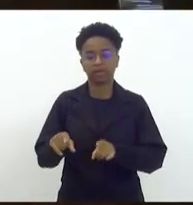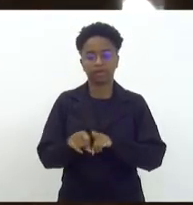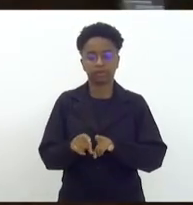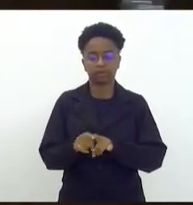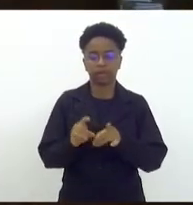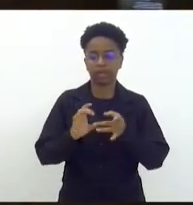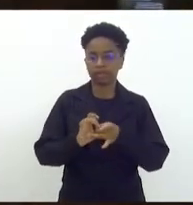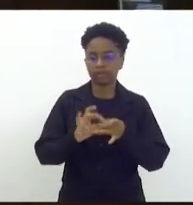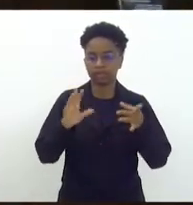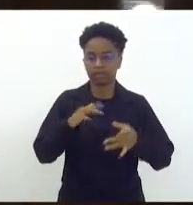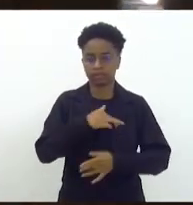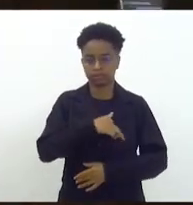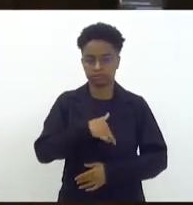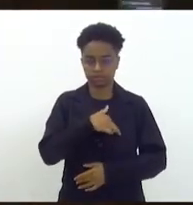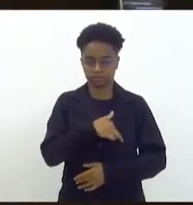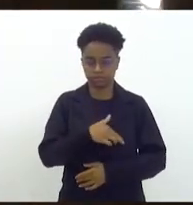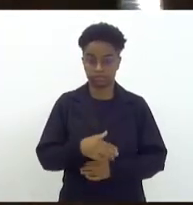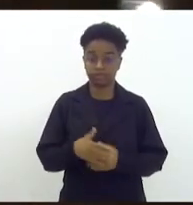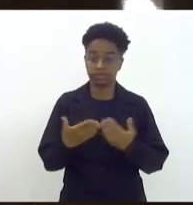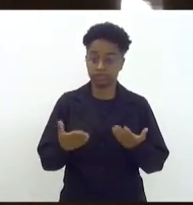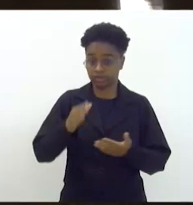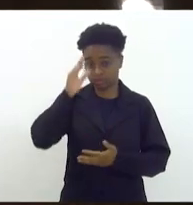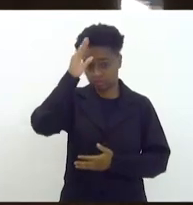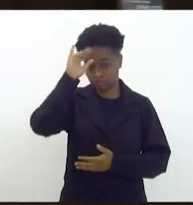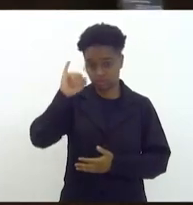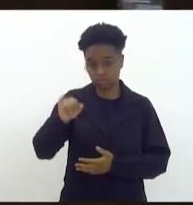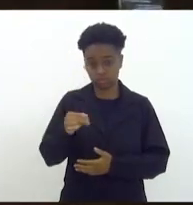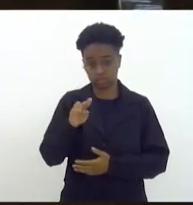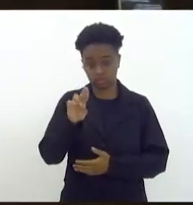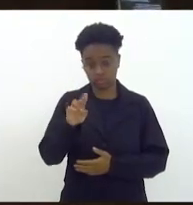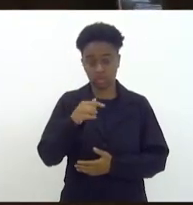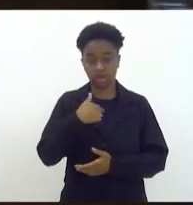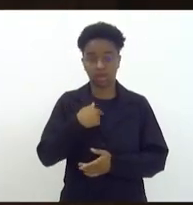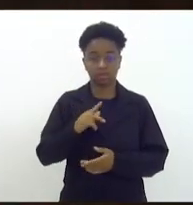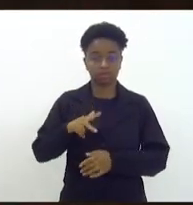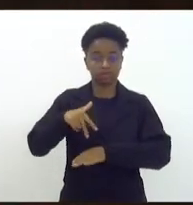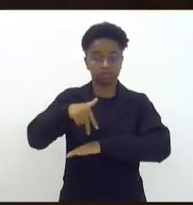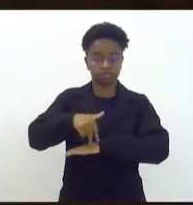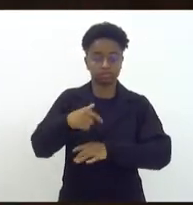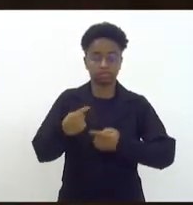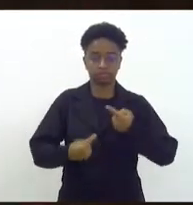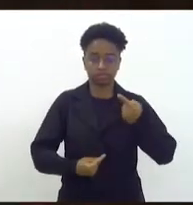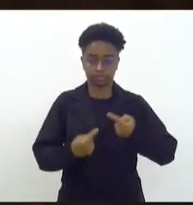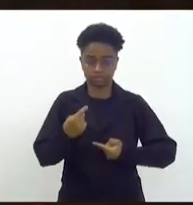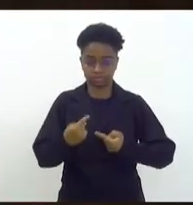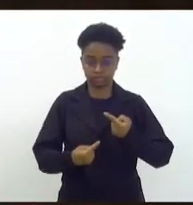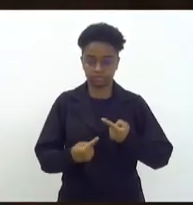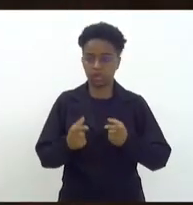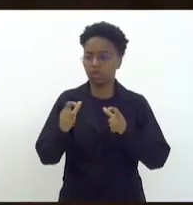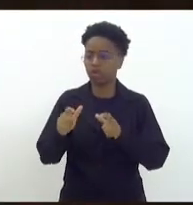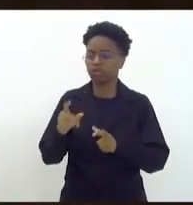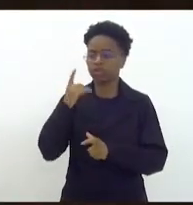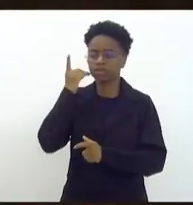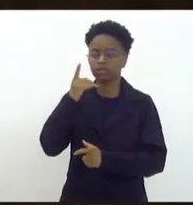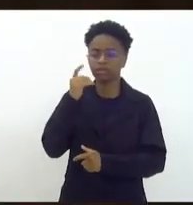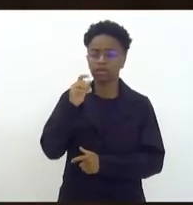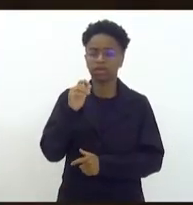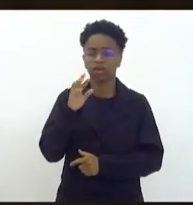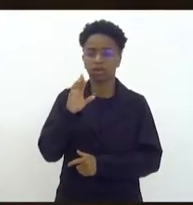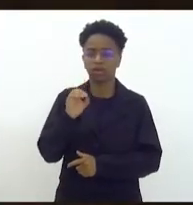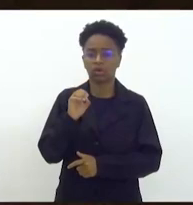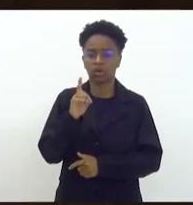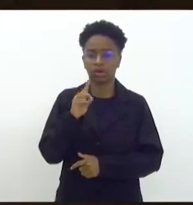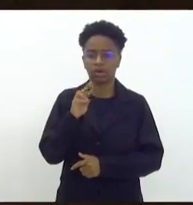Tia Ju, eu venho aqui discutir, cadê o deputado Amorim? Está por aqui.